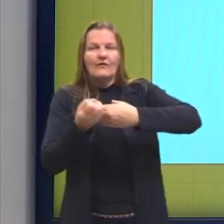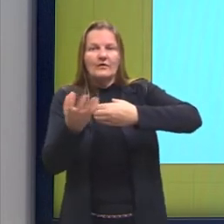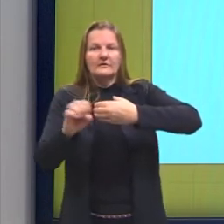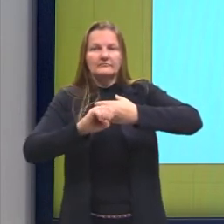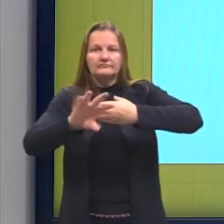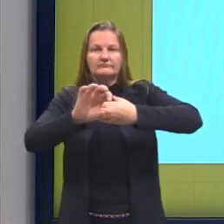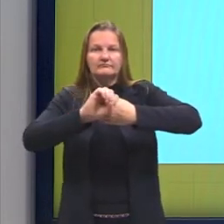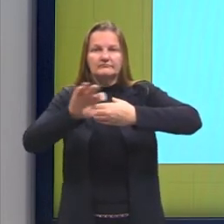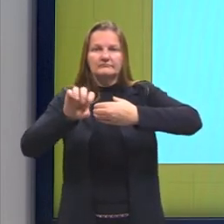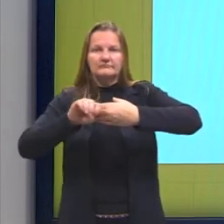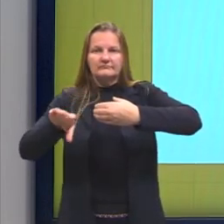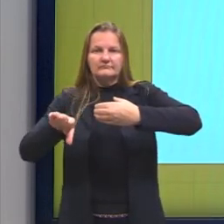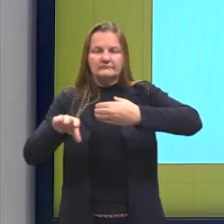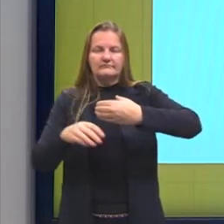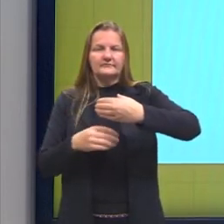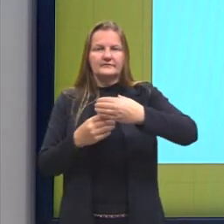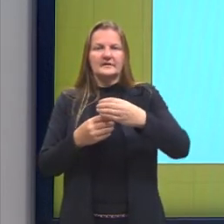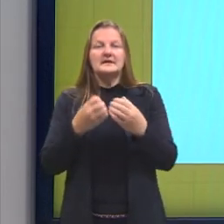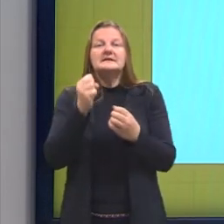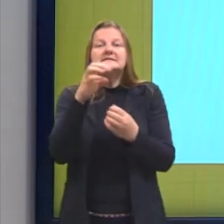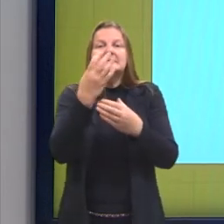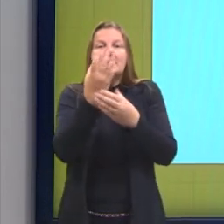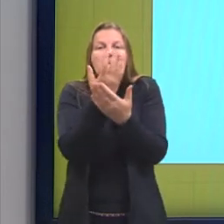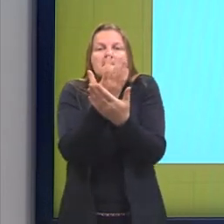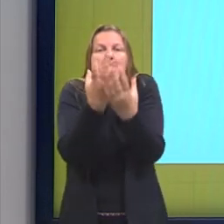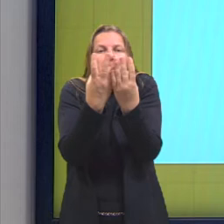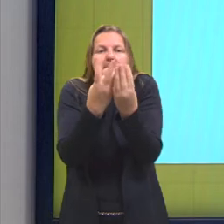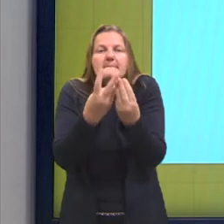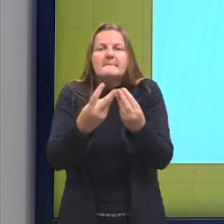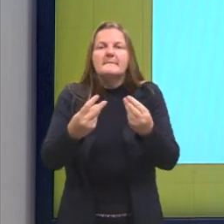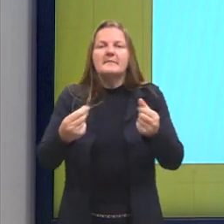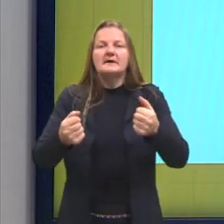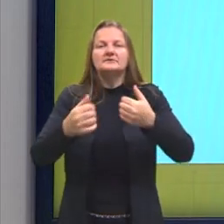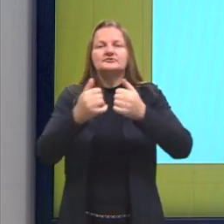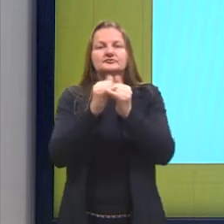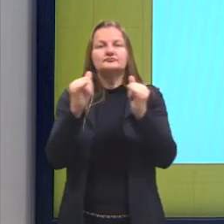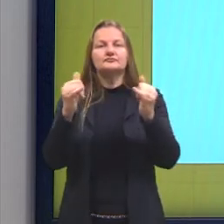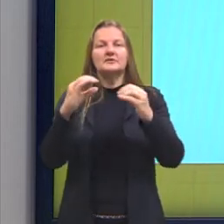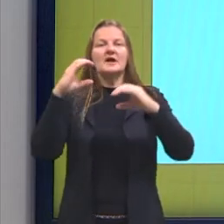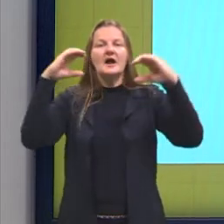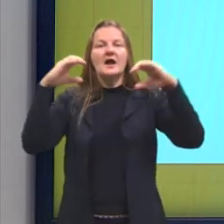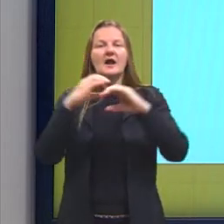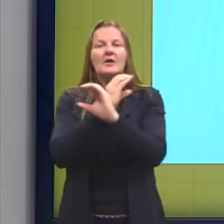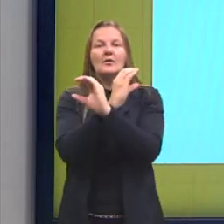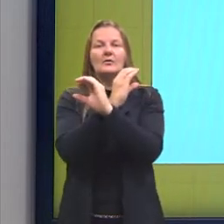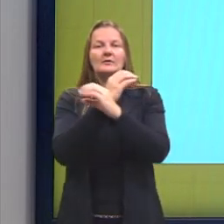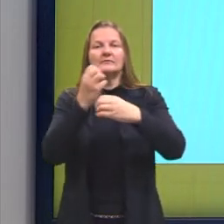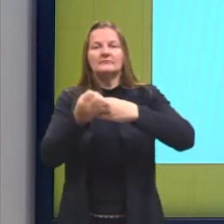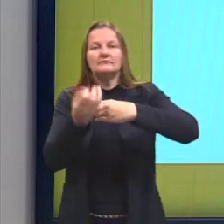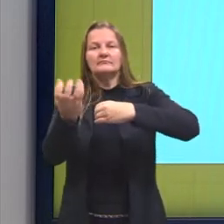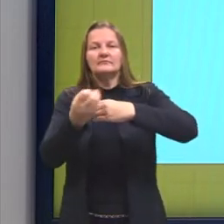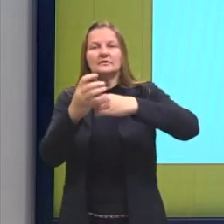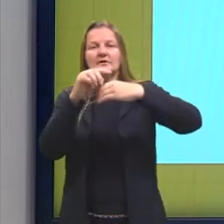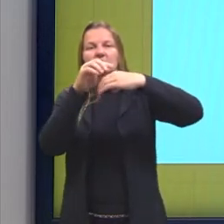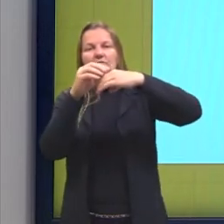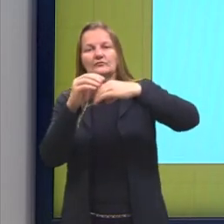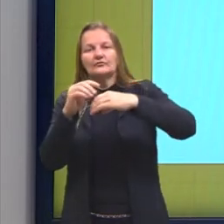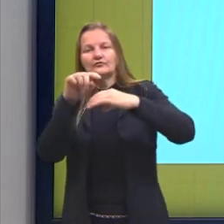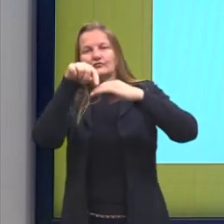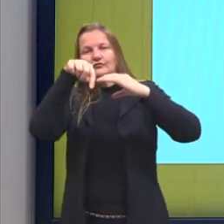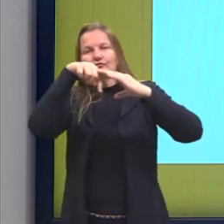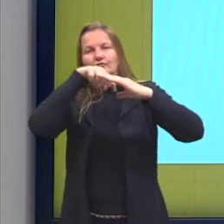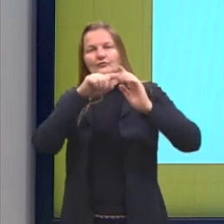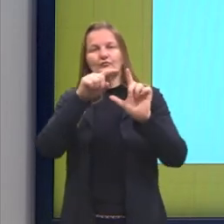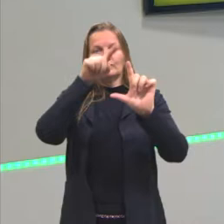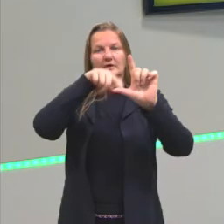para o ambiente. Então, se eu tenho uma perda para o ambiente, está perdendo calor para o ambiente, eu estou em declínio. Estou caindo, se eu